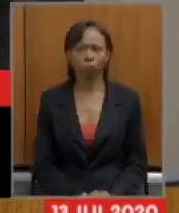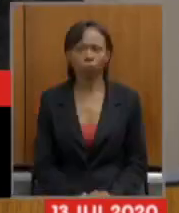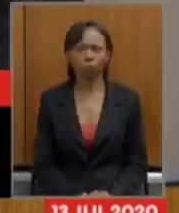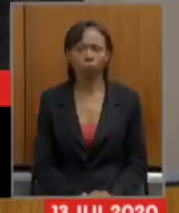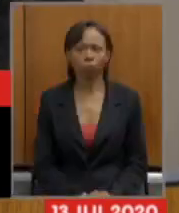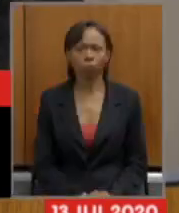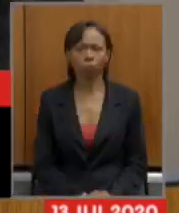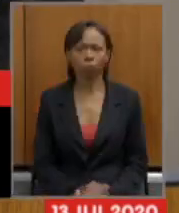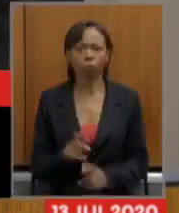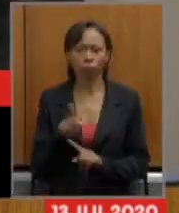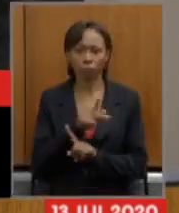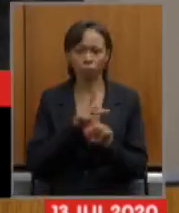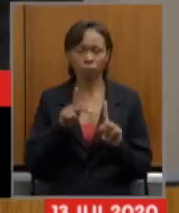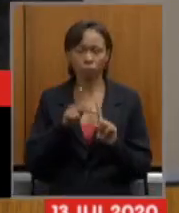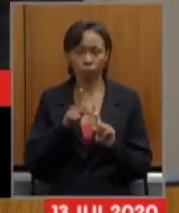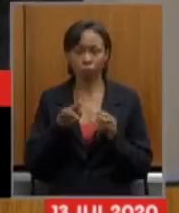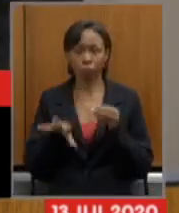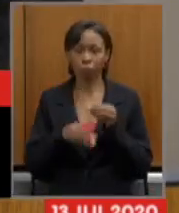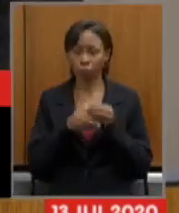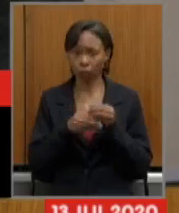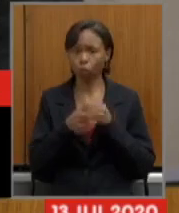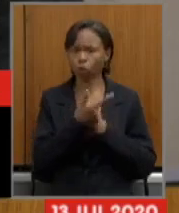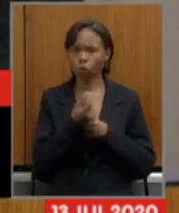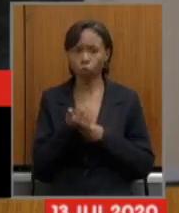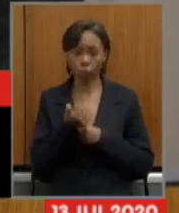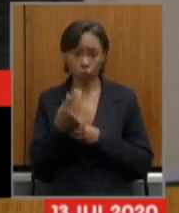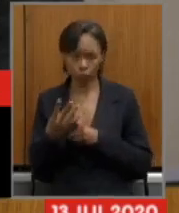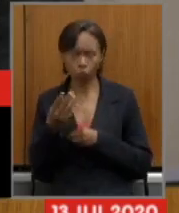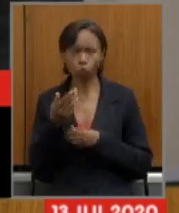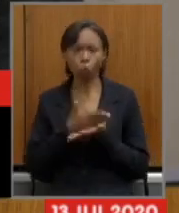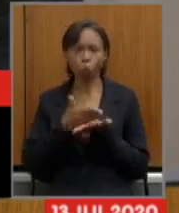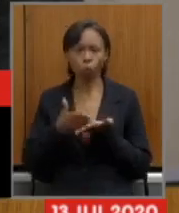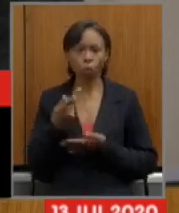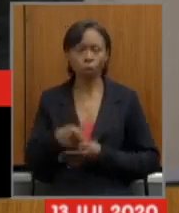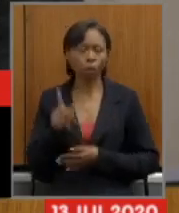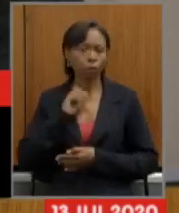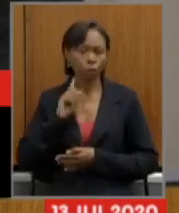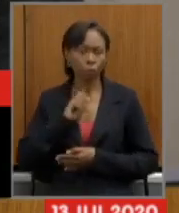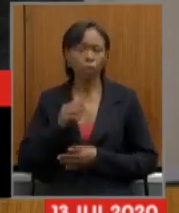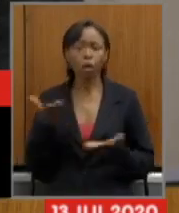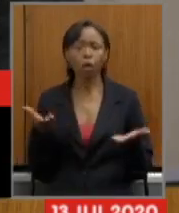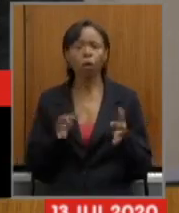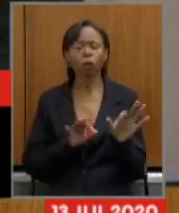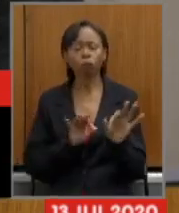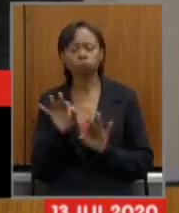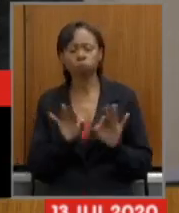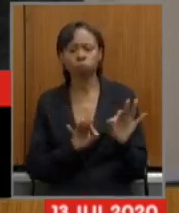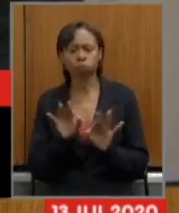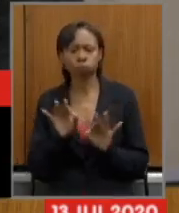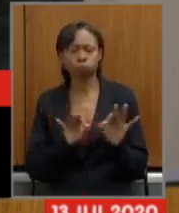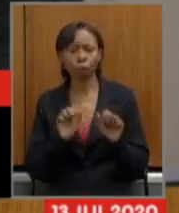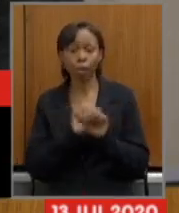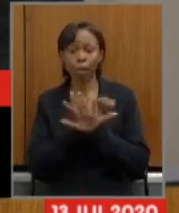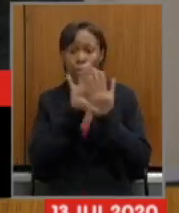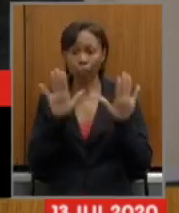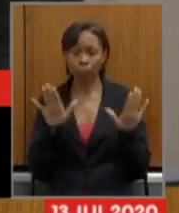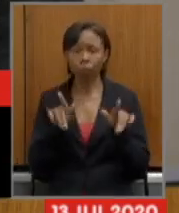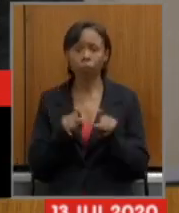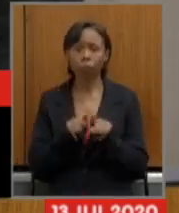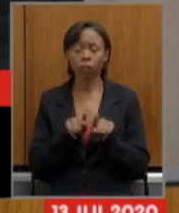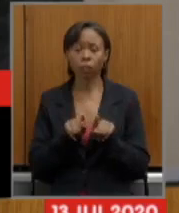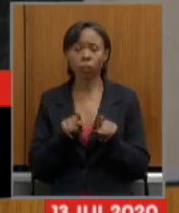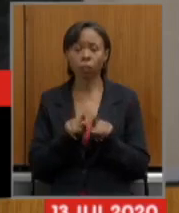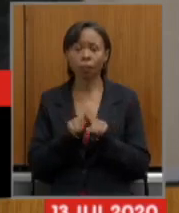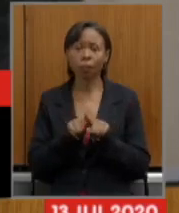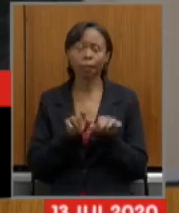de esclarecimento e mesmo de revitalização do programa de Previdência